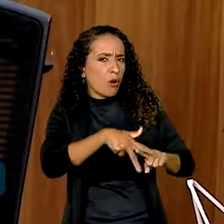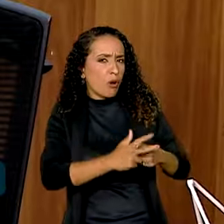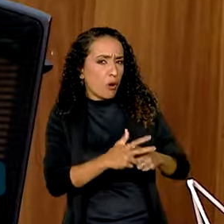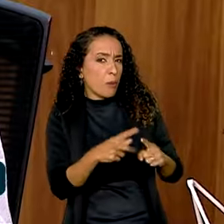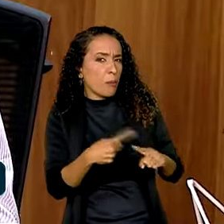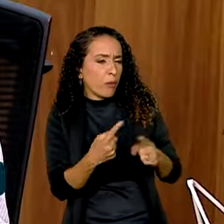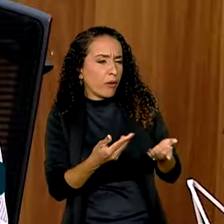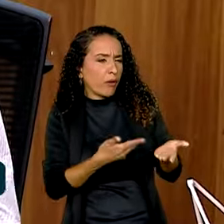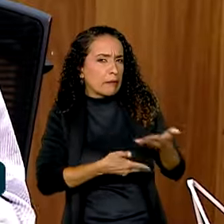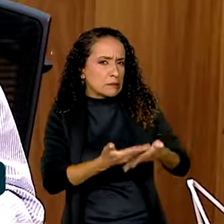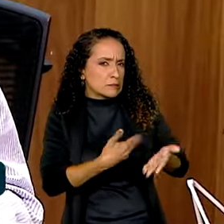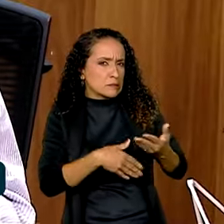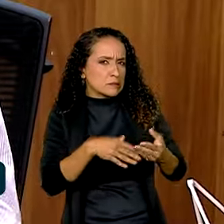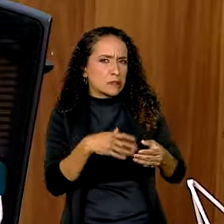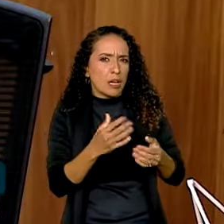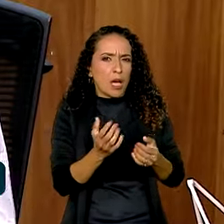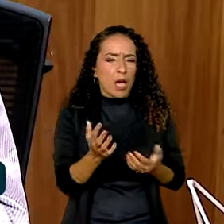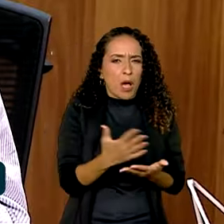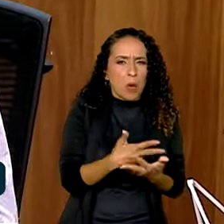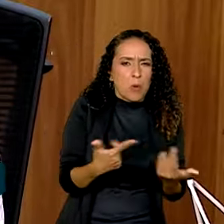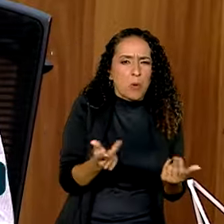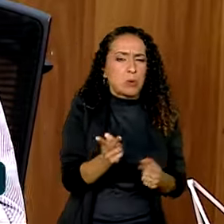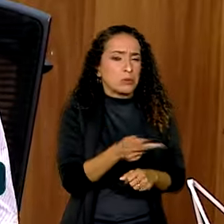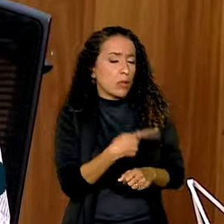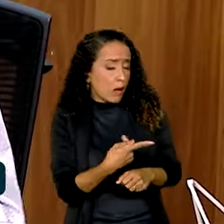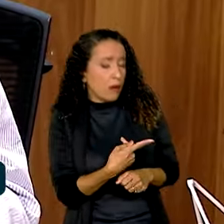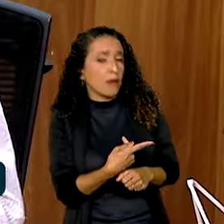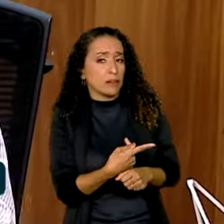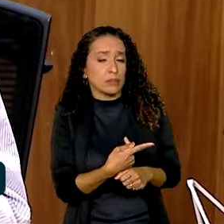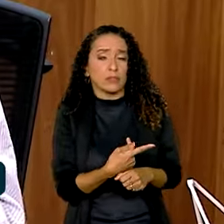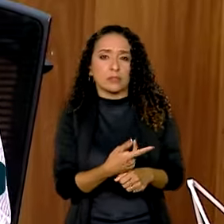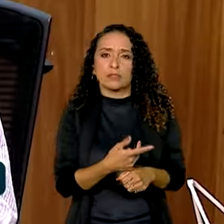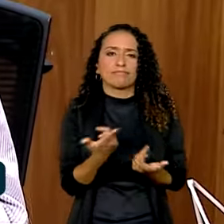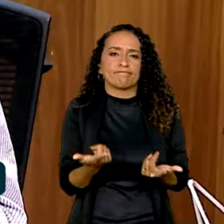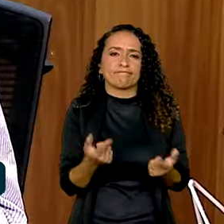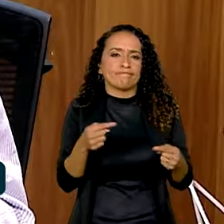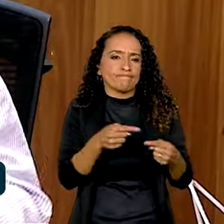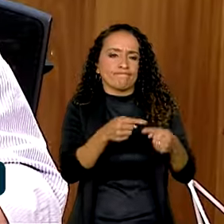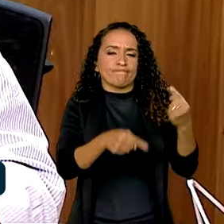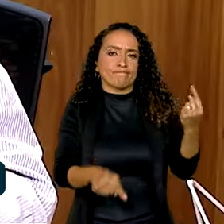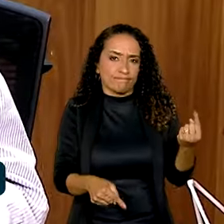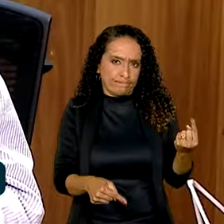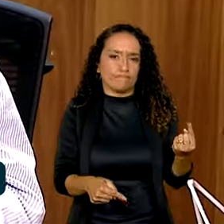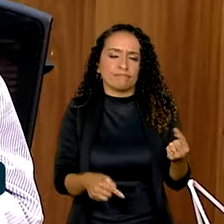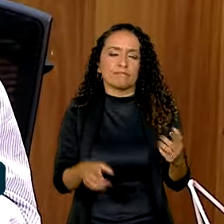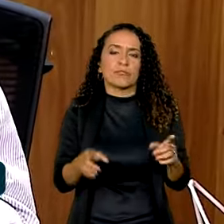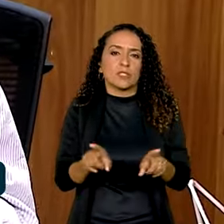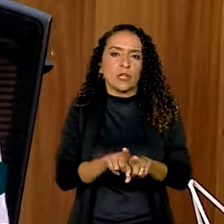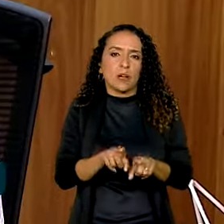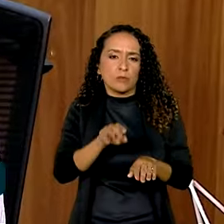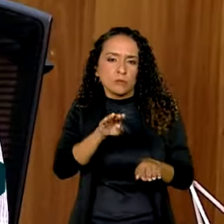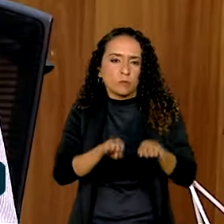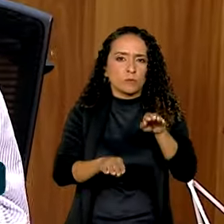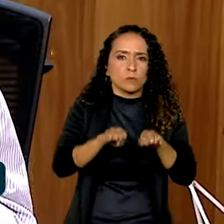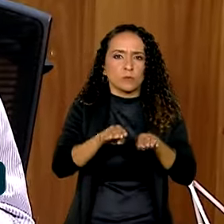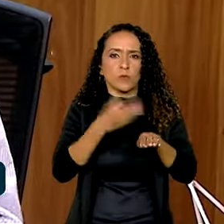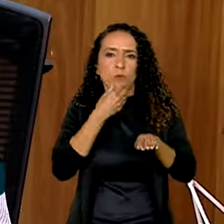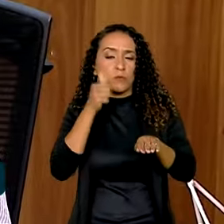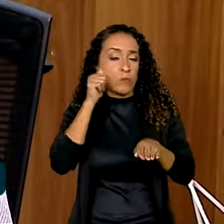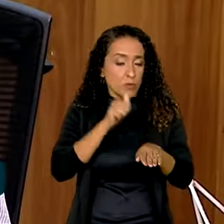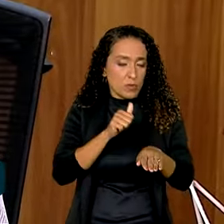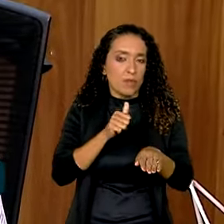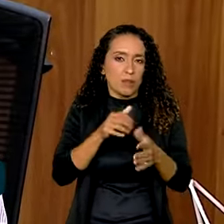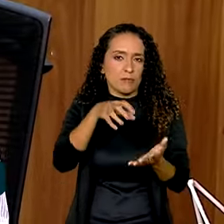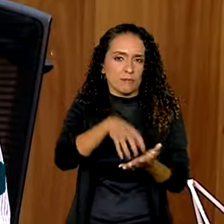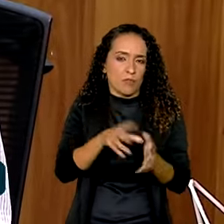porque ela envolveu algum deslize, alguma situação que não faz jus e que não equiparou homens e mulheres